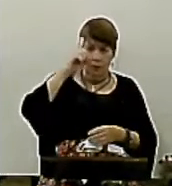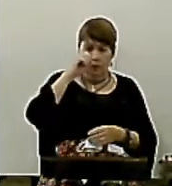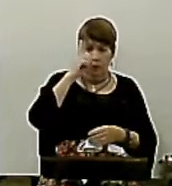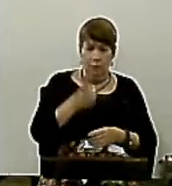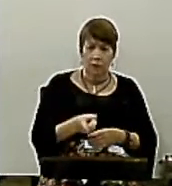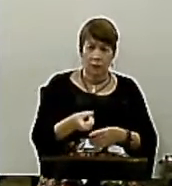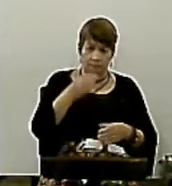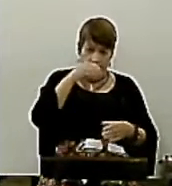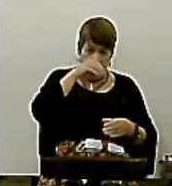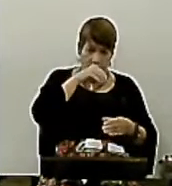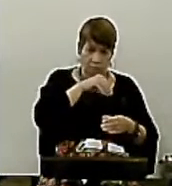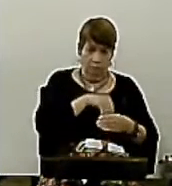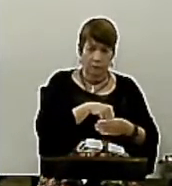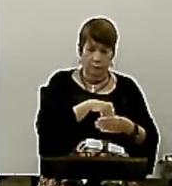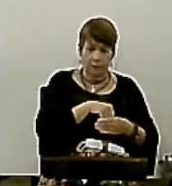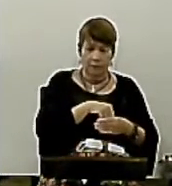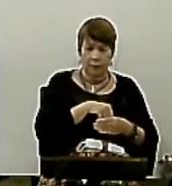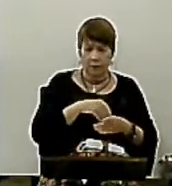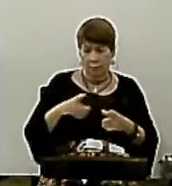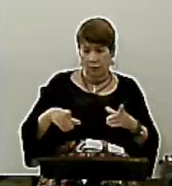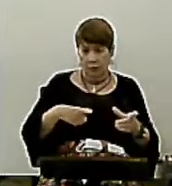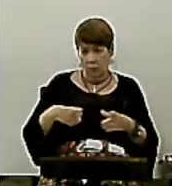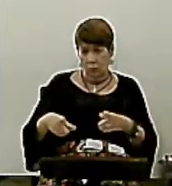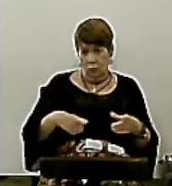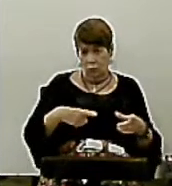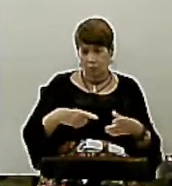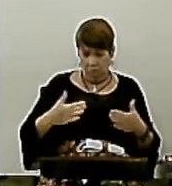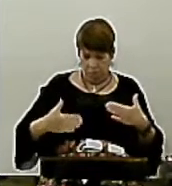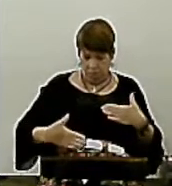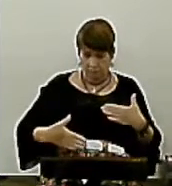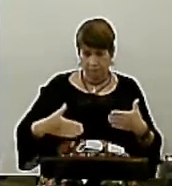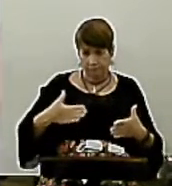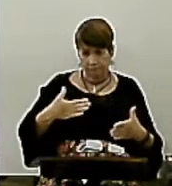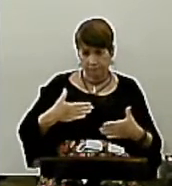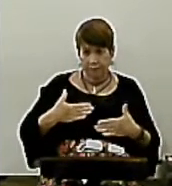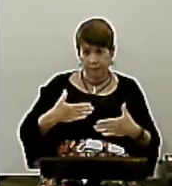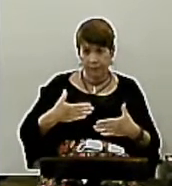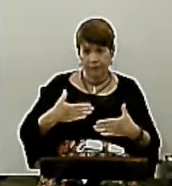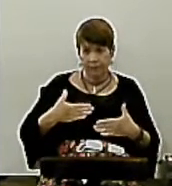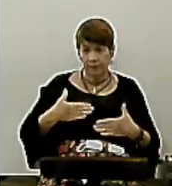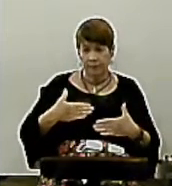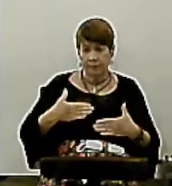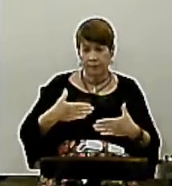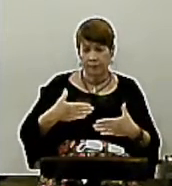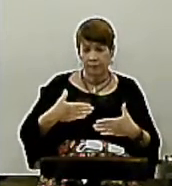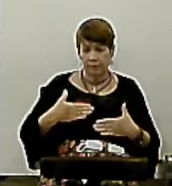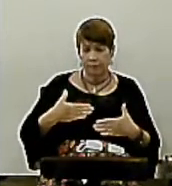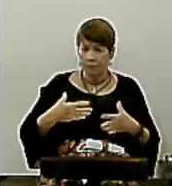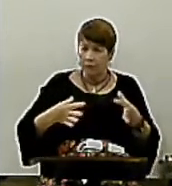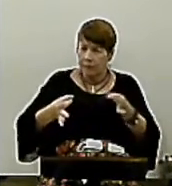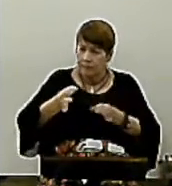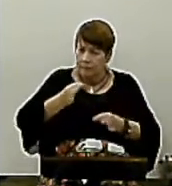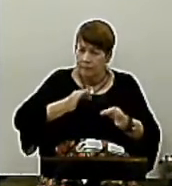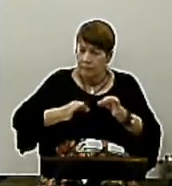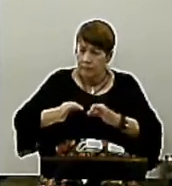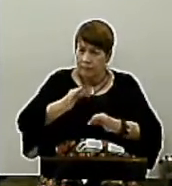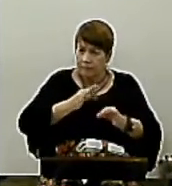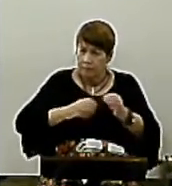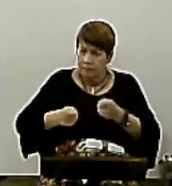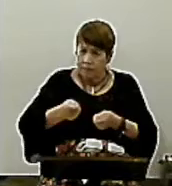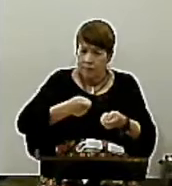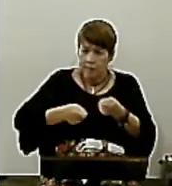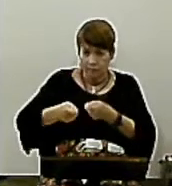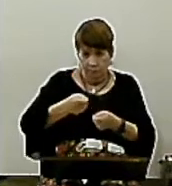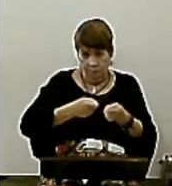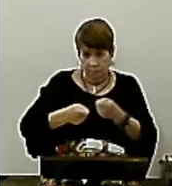nosso íntimo, a ação do homem exterior será responsivamente controlada de conformidade